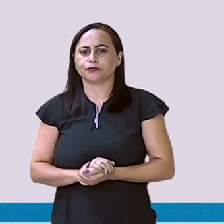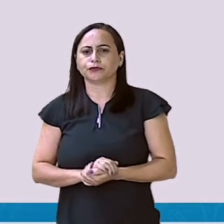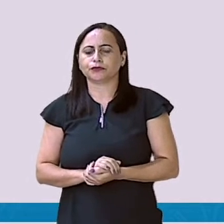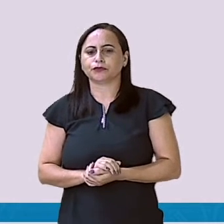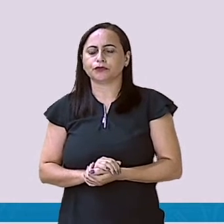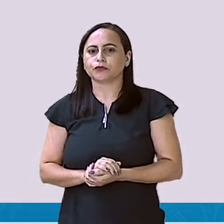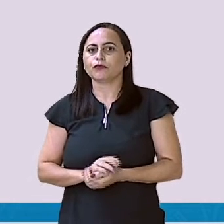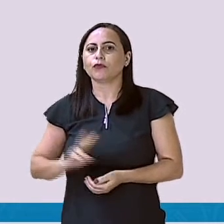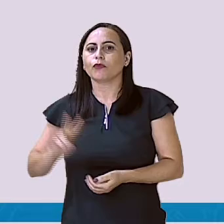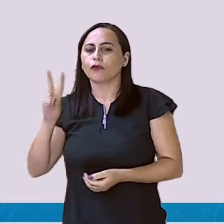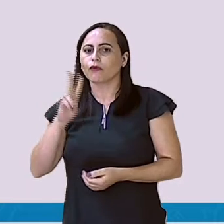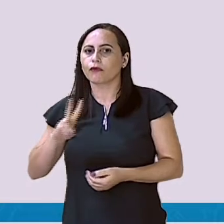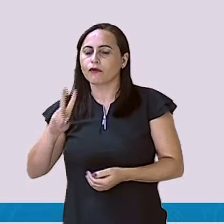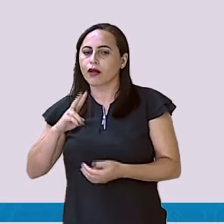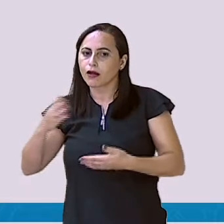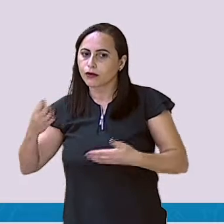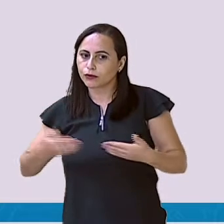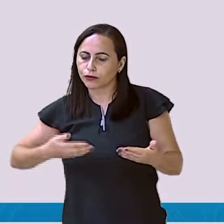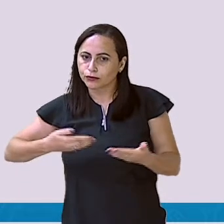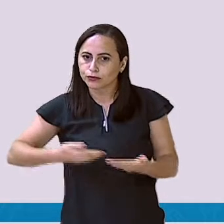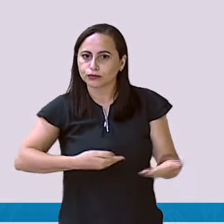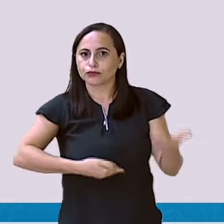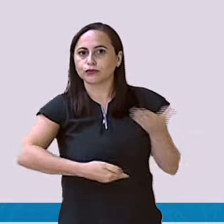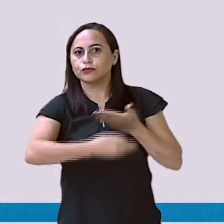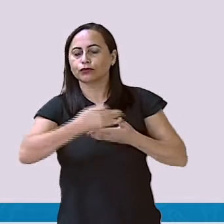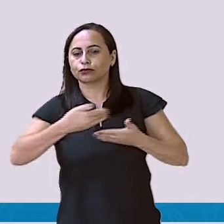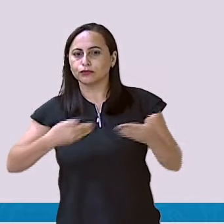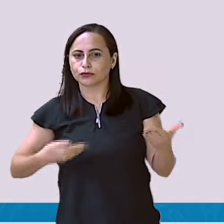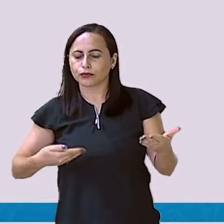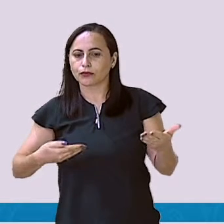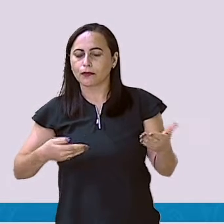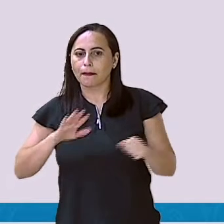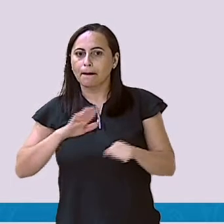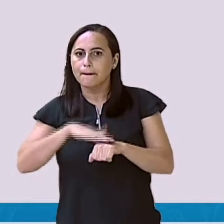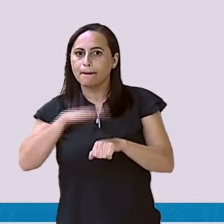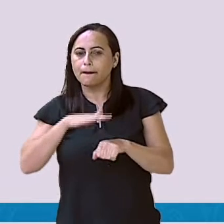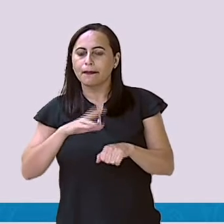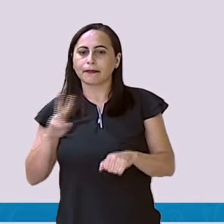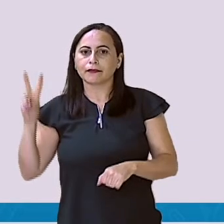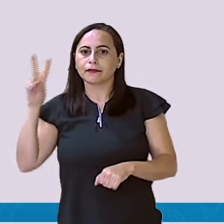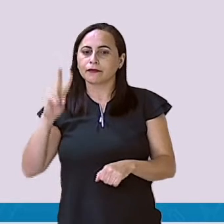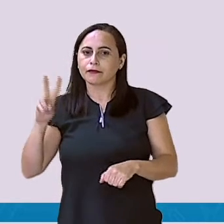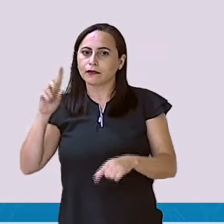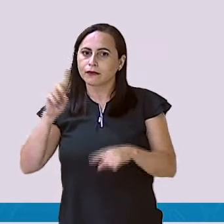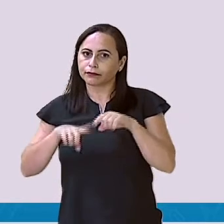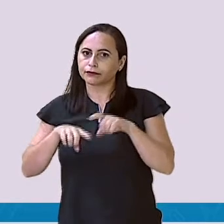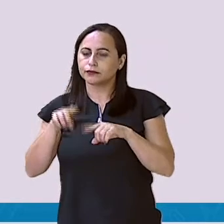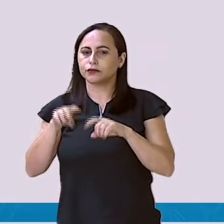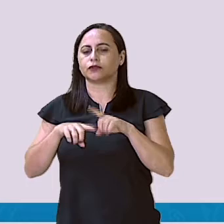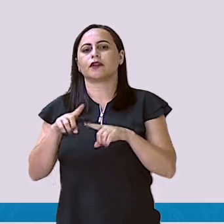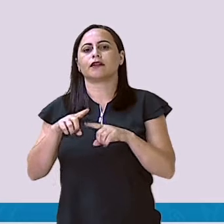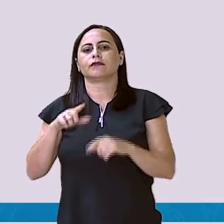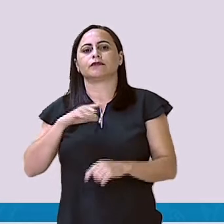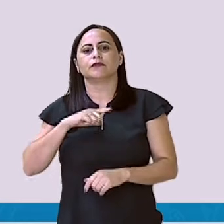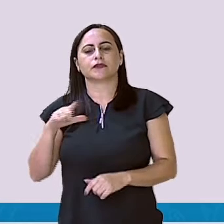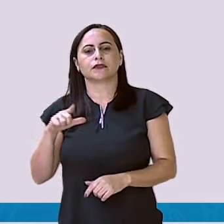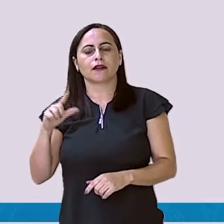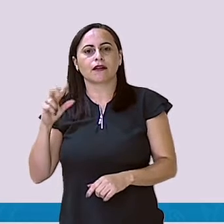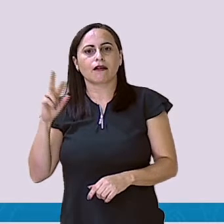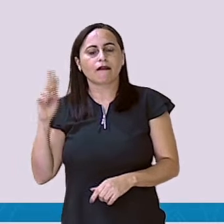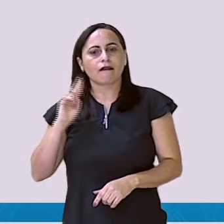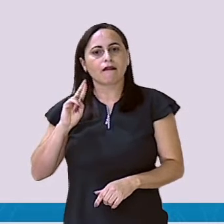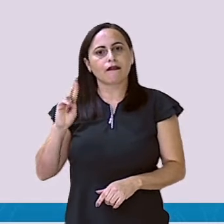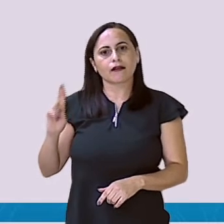aí, ó, o valor do troco, tá? Mais o valor da compra. Assim você vai ter o